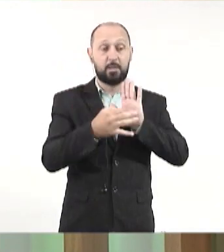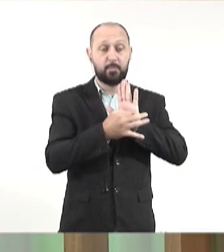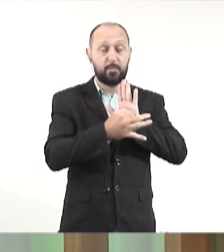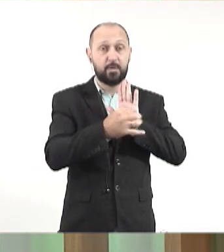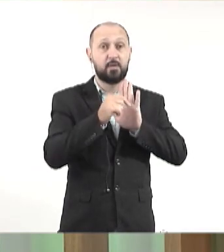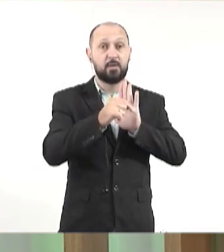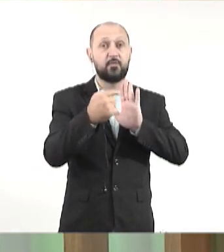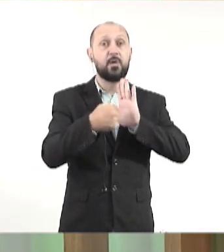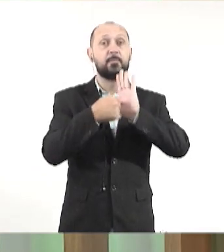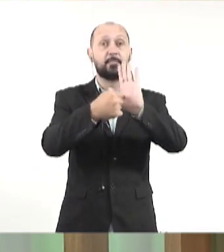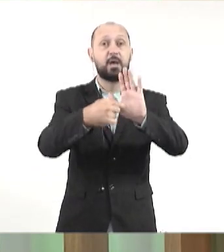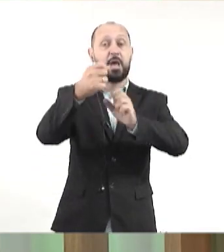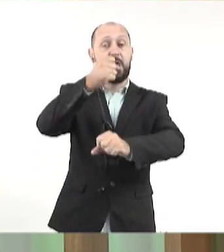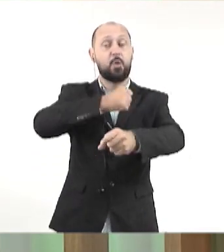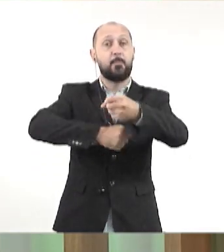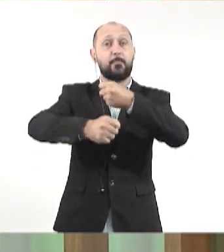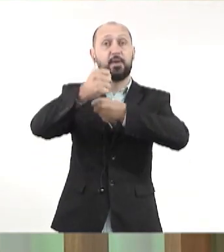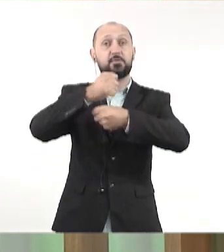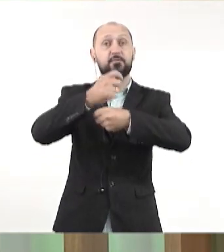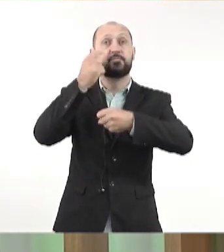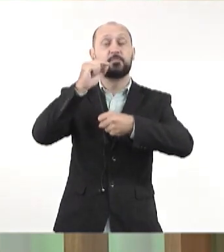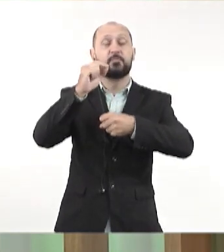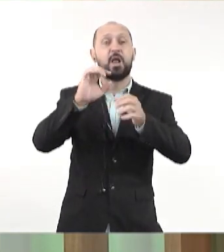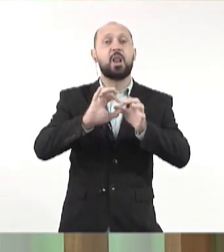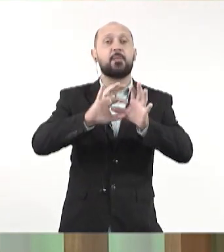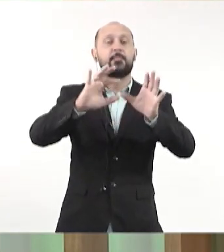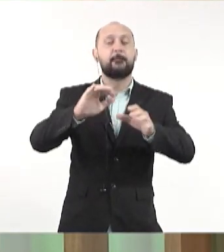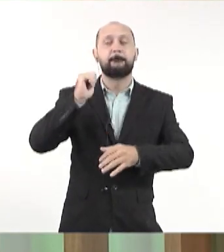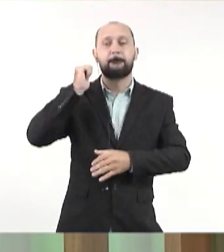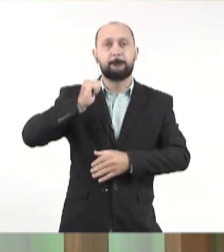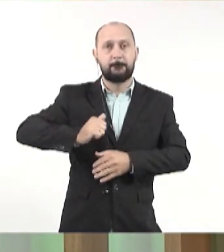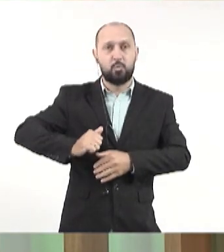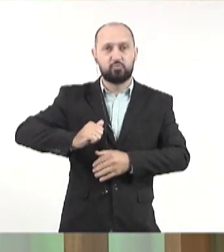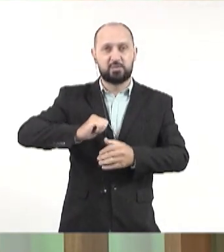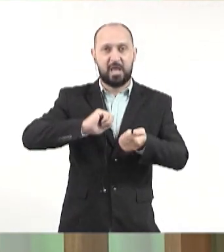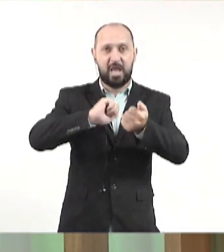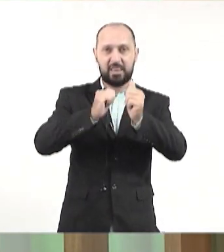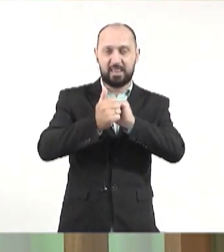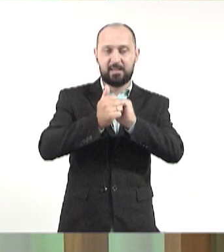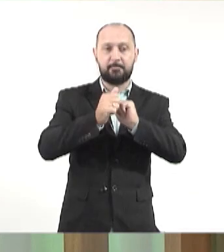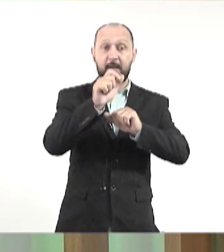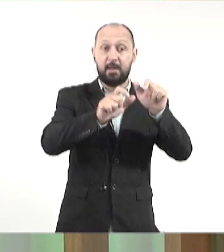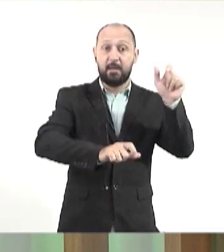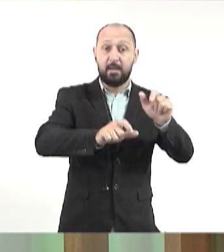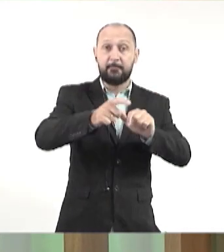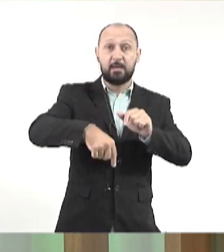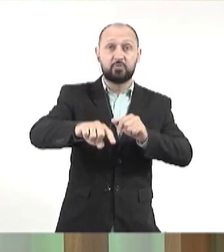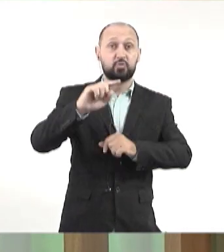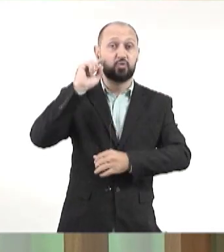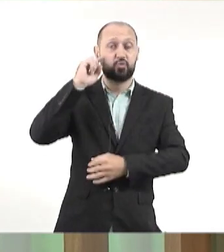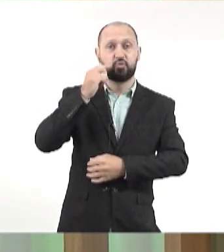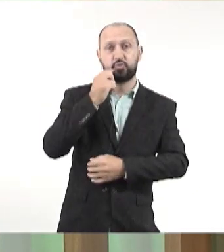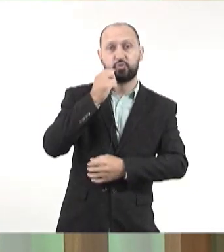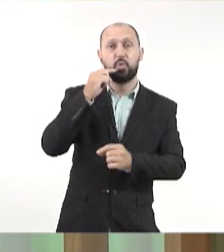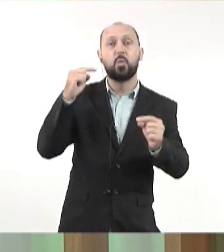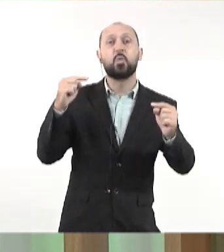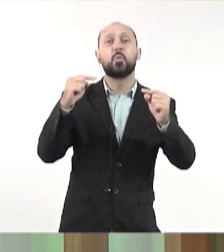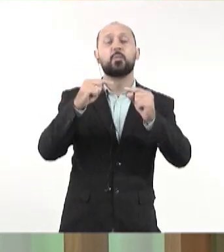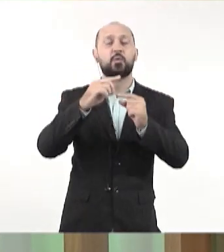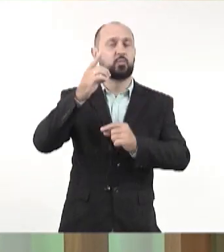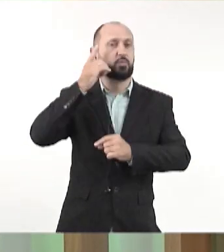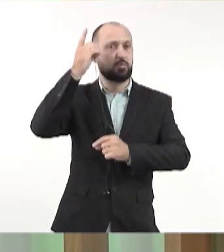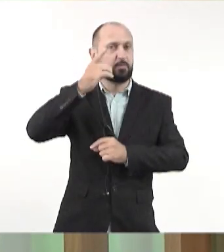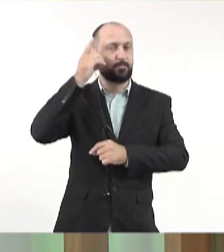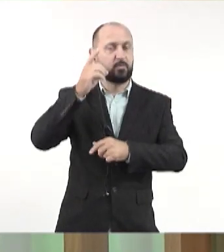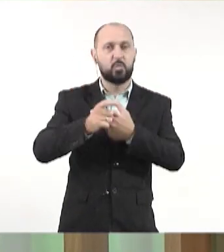autoria dele, que foi apresentado no ano passado, com relação à concessão de bolsa atleta para atletas surdos. De acordo com o